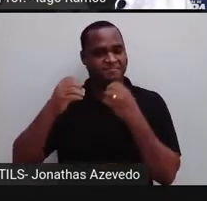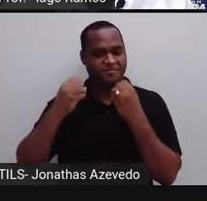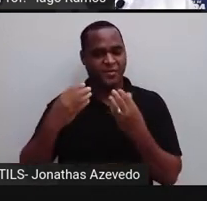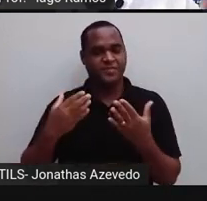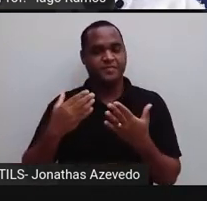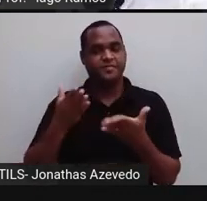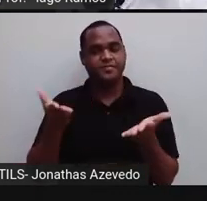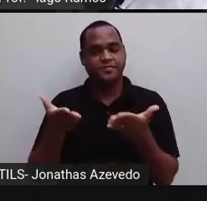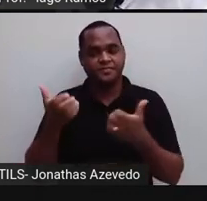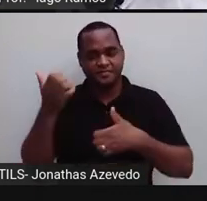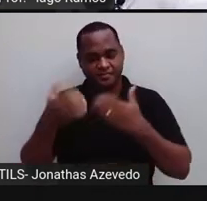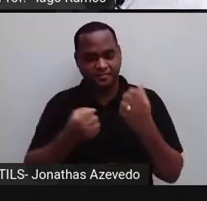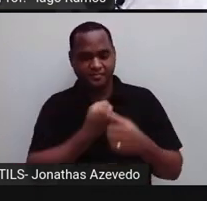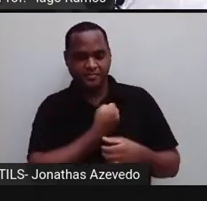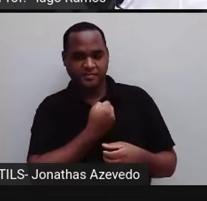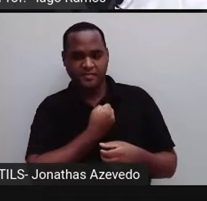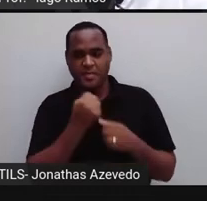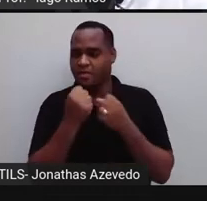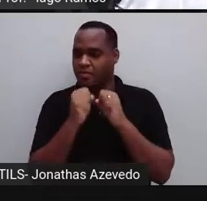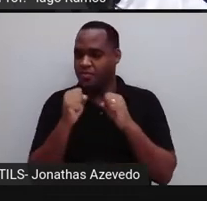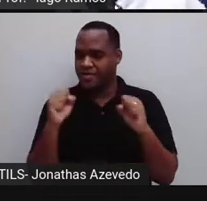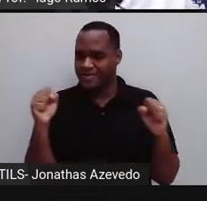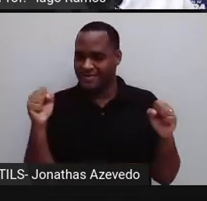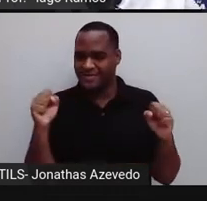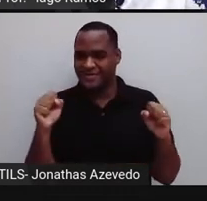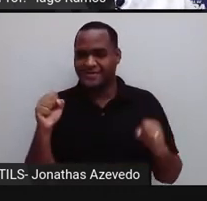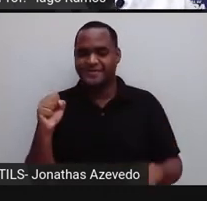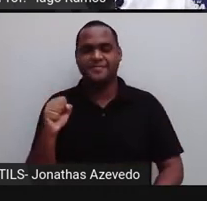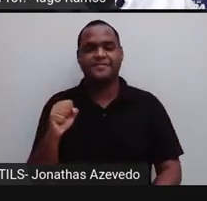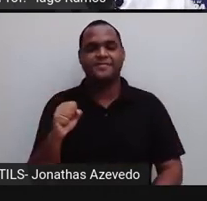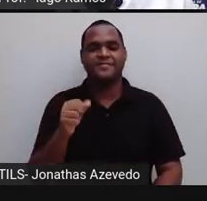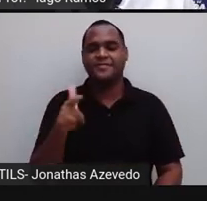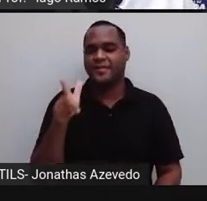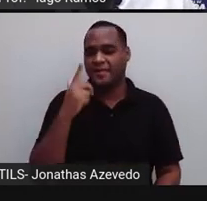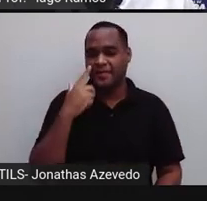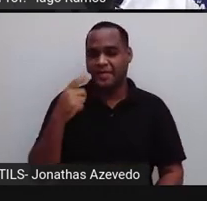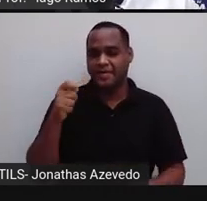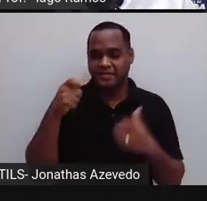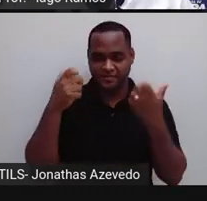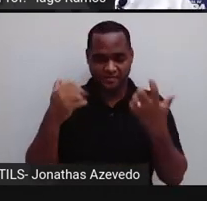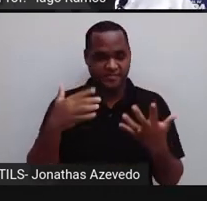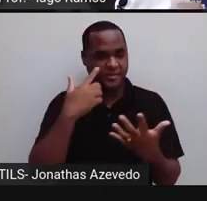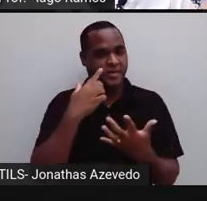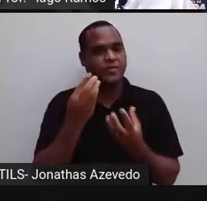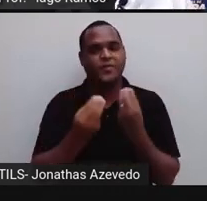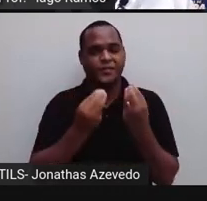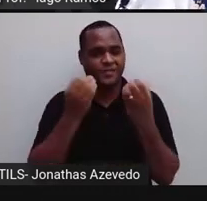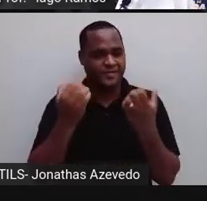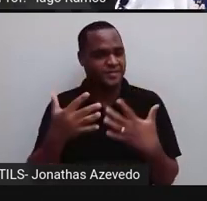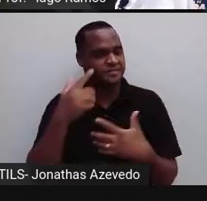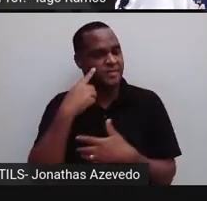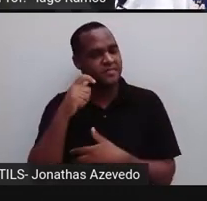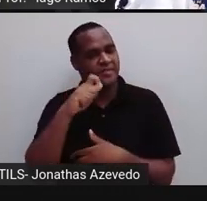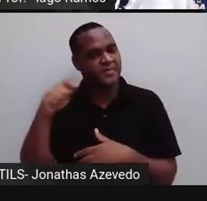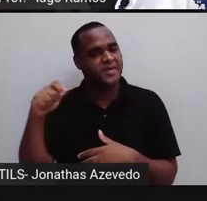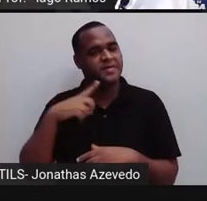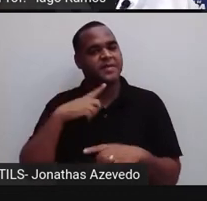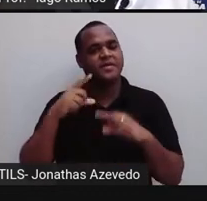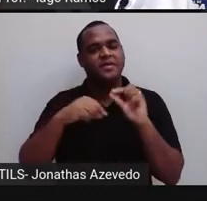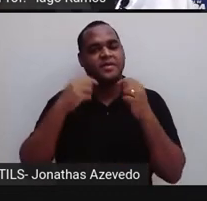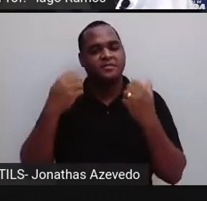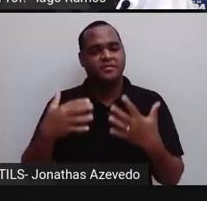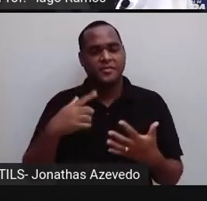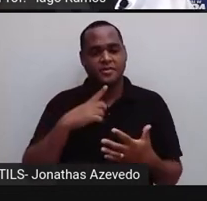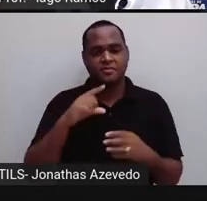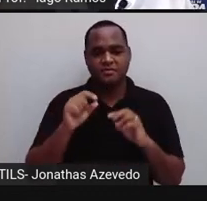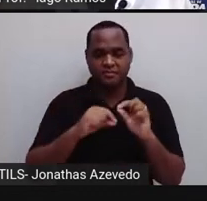pegar aquele númerozão enorme e vai escrever ele de um jeito e esse jeito é o que